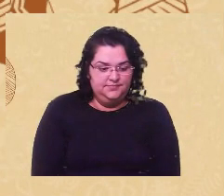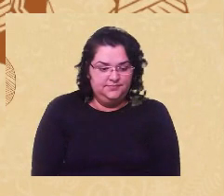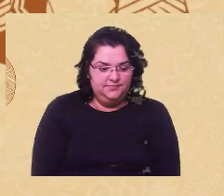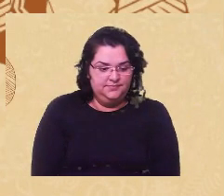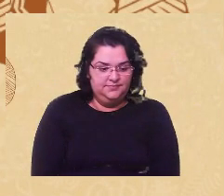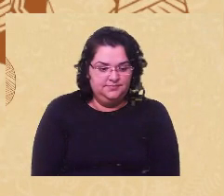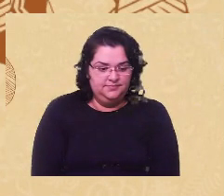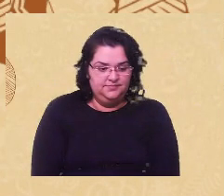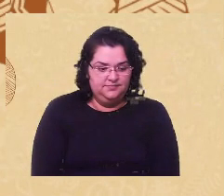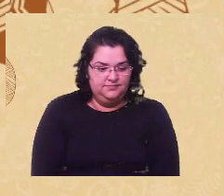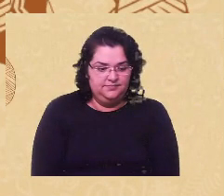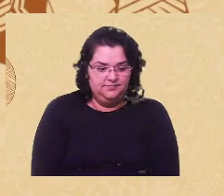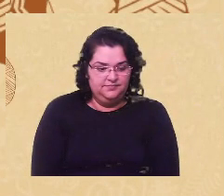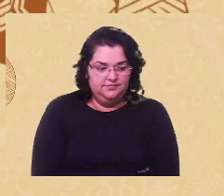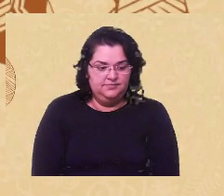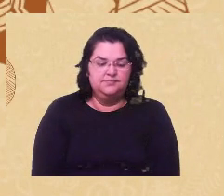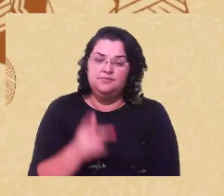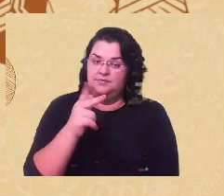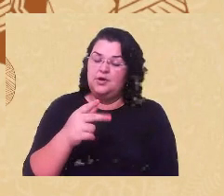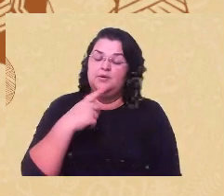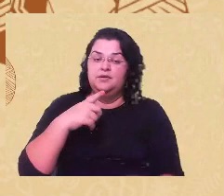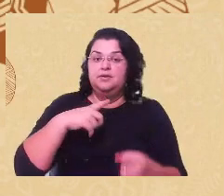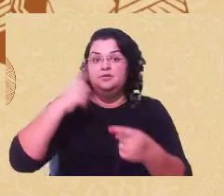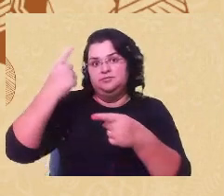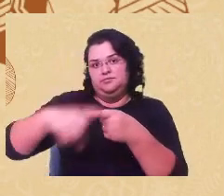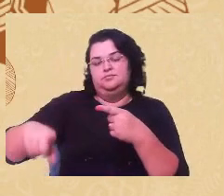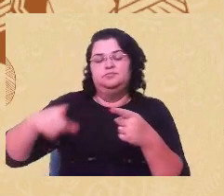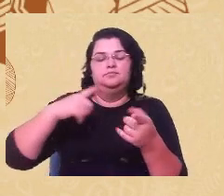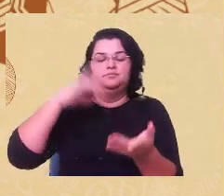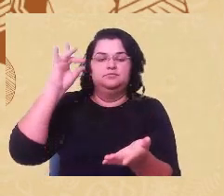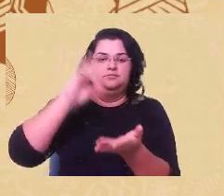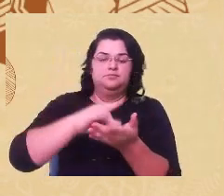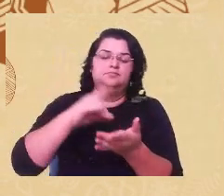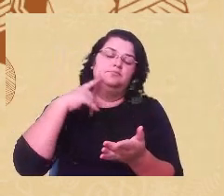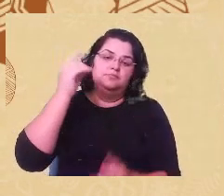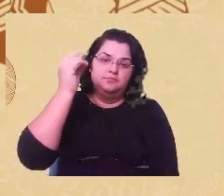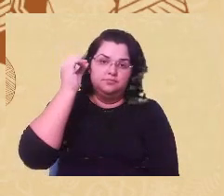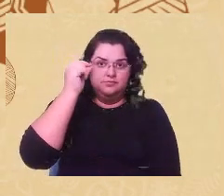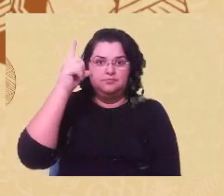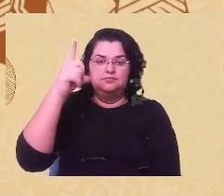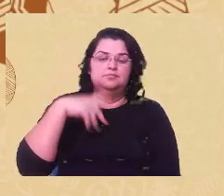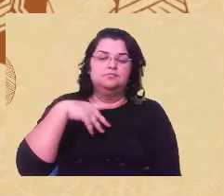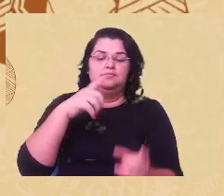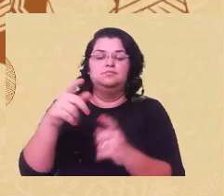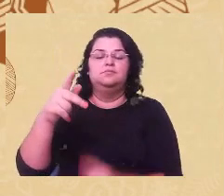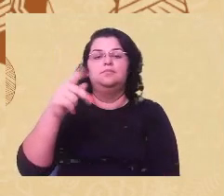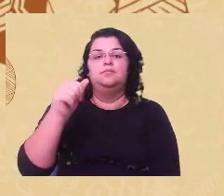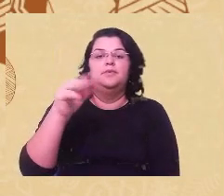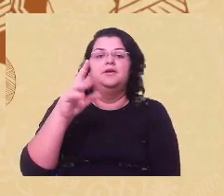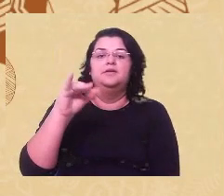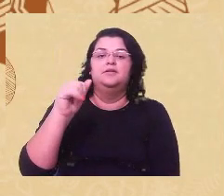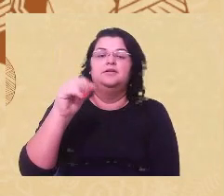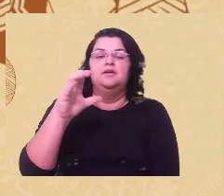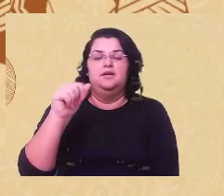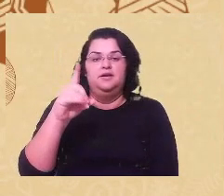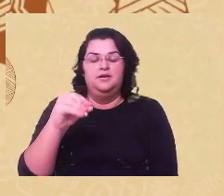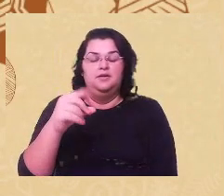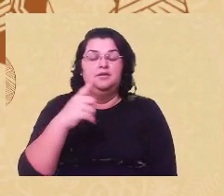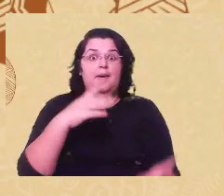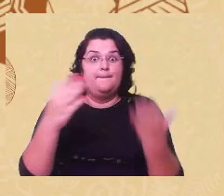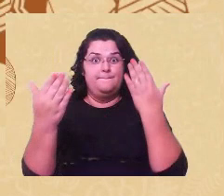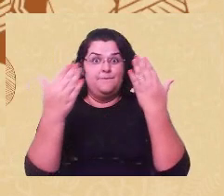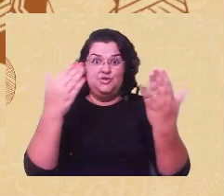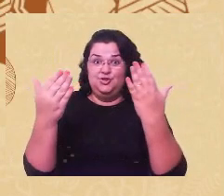Bem como se rompermos com o pacto de obediência que ainda mantemos frente ao patriarcado. Para isso, uma psicologia feminista,